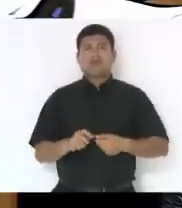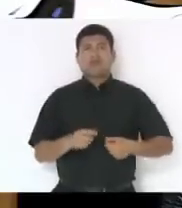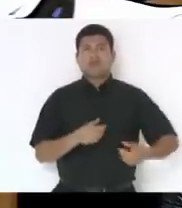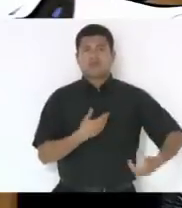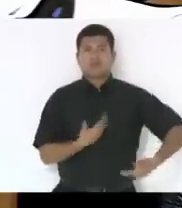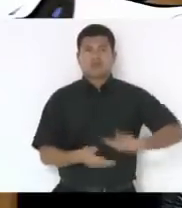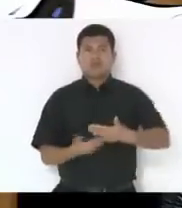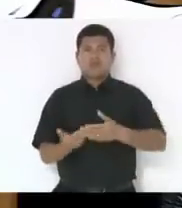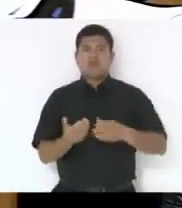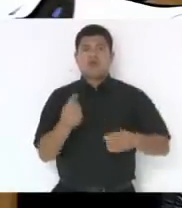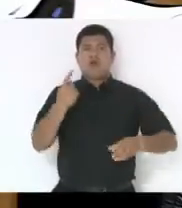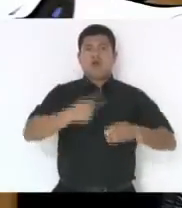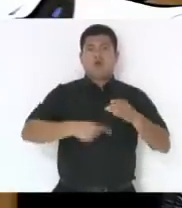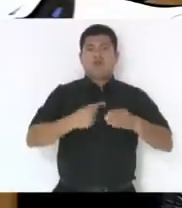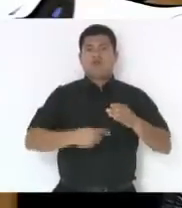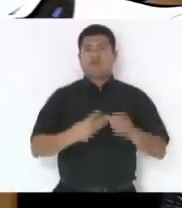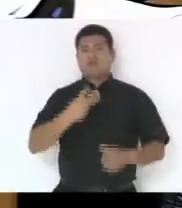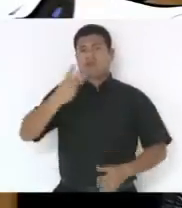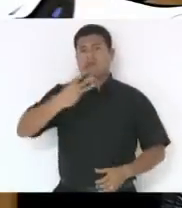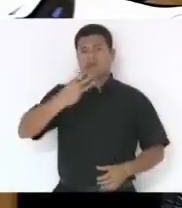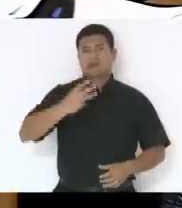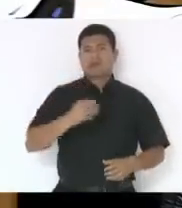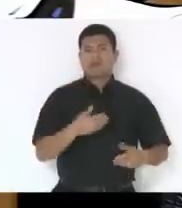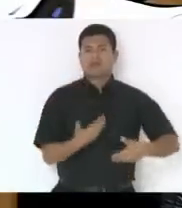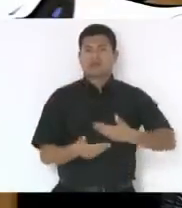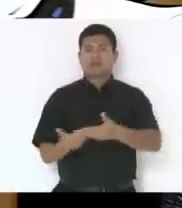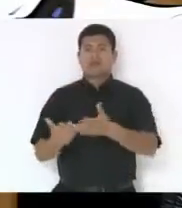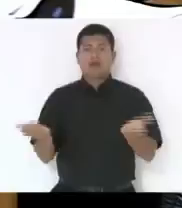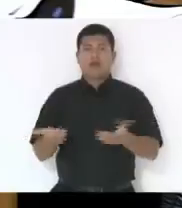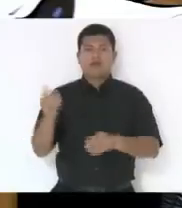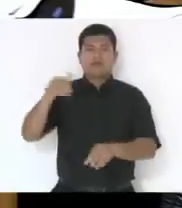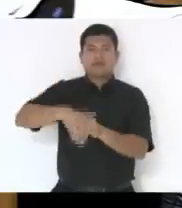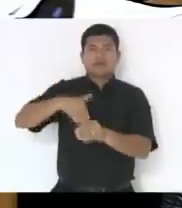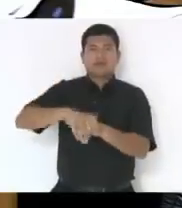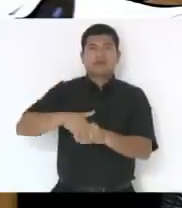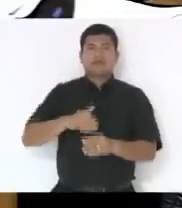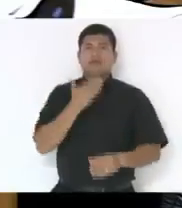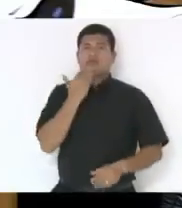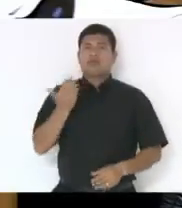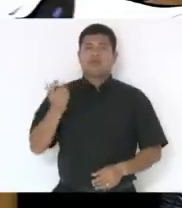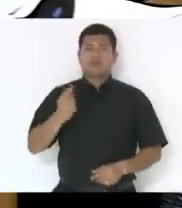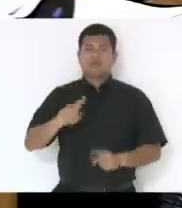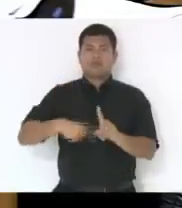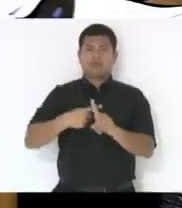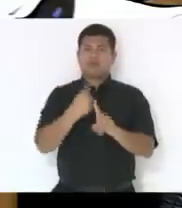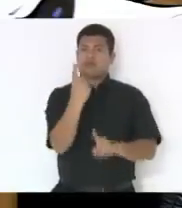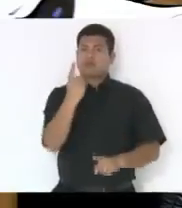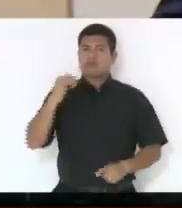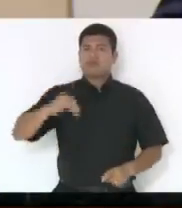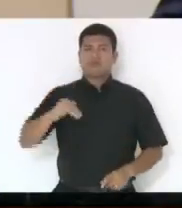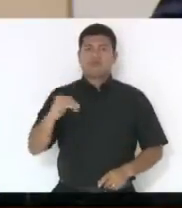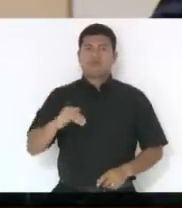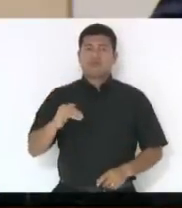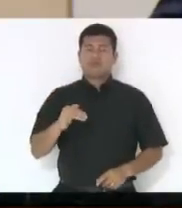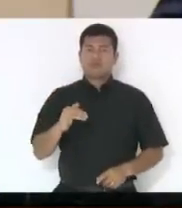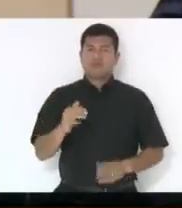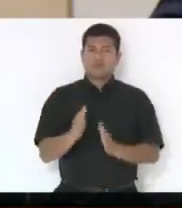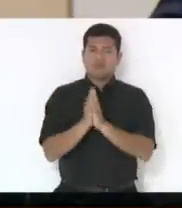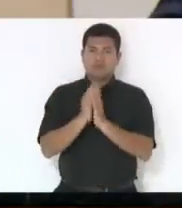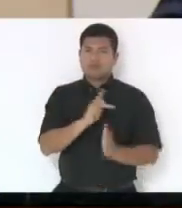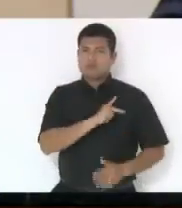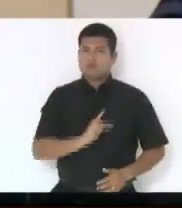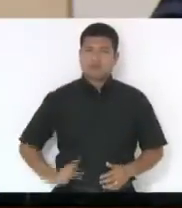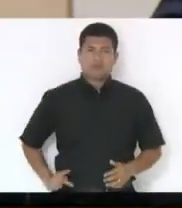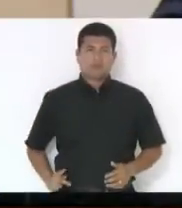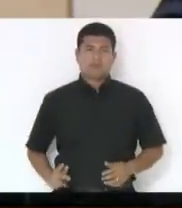três comissões e agora foi votado, peço mais um minuto, senhor presidente, se possível. Mais